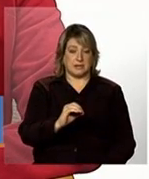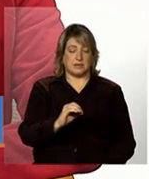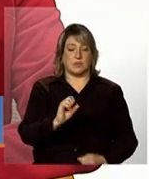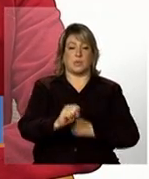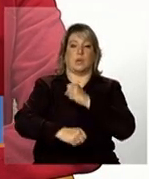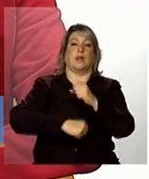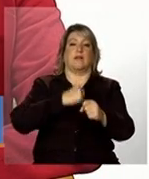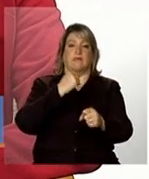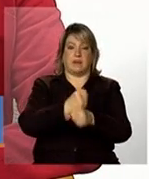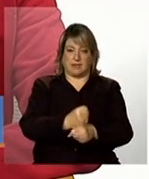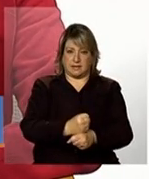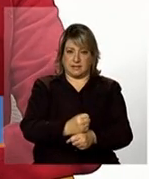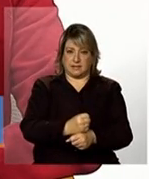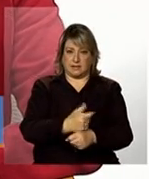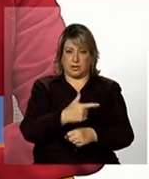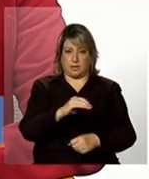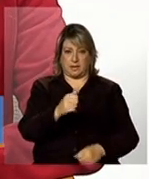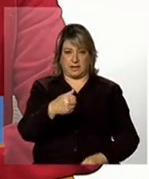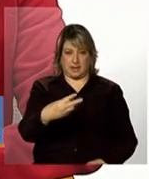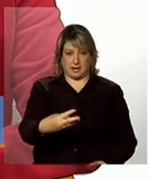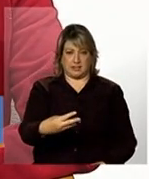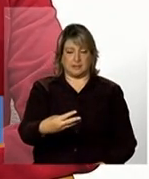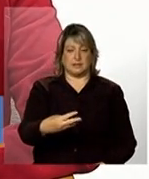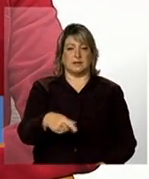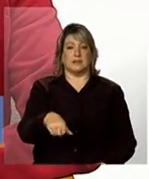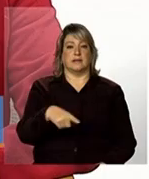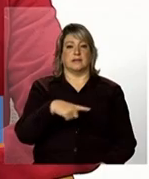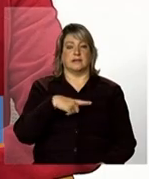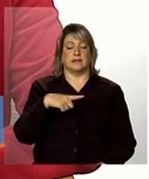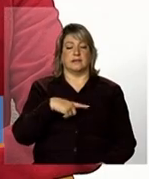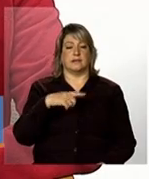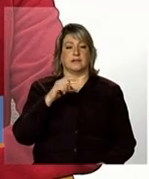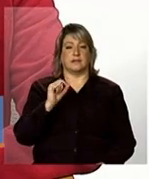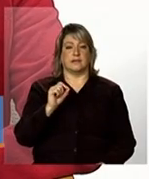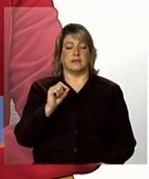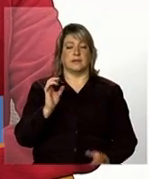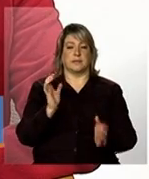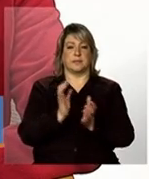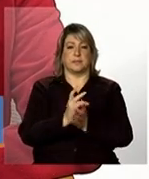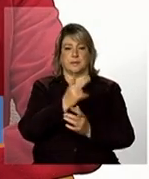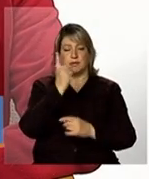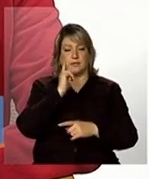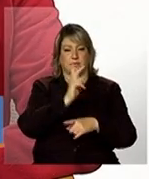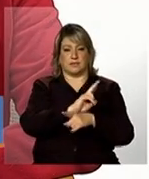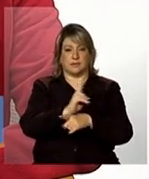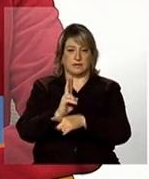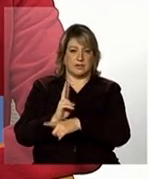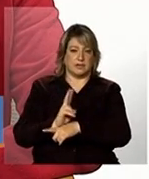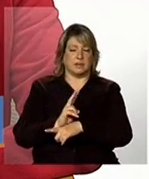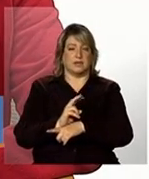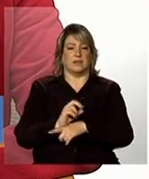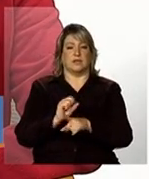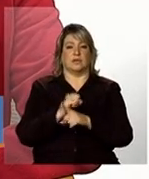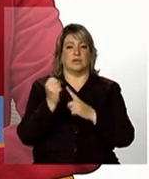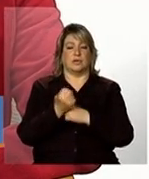a partir de março de 2013 mas aqui fica o recado para o pessoal da vigilância socioassistencial as gestões municipais